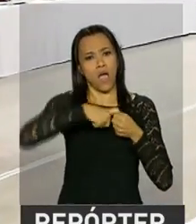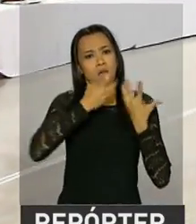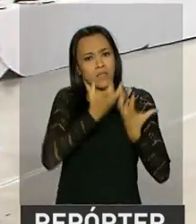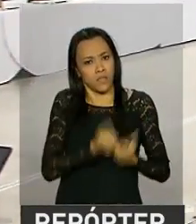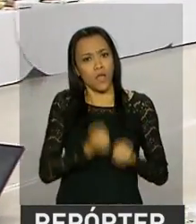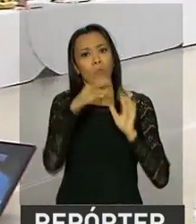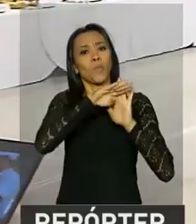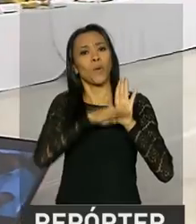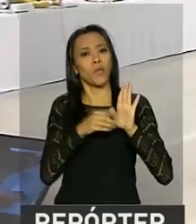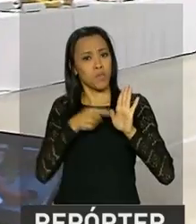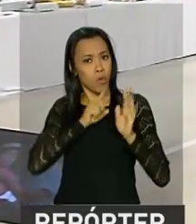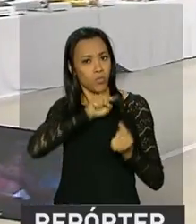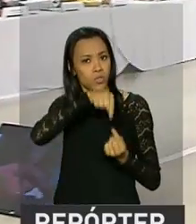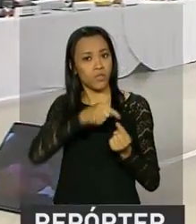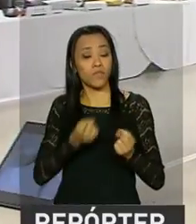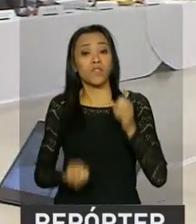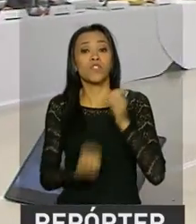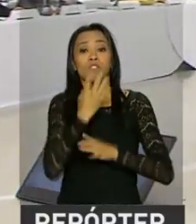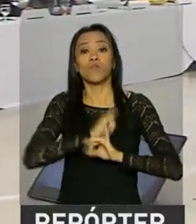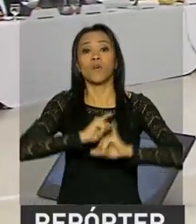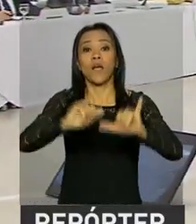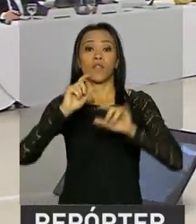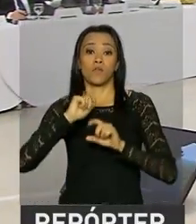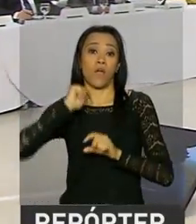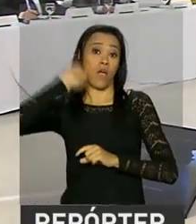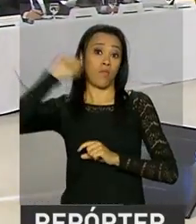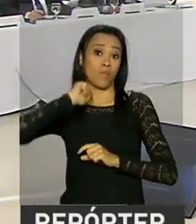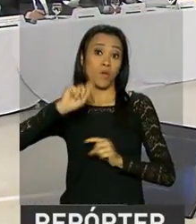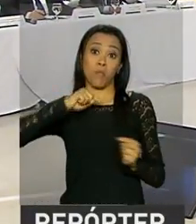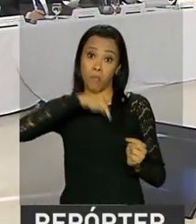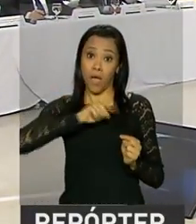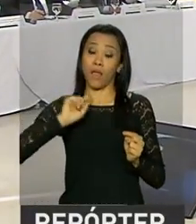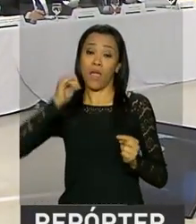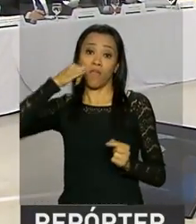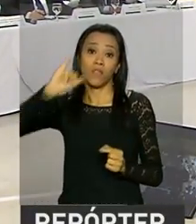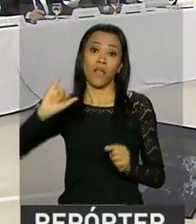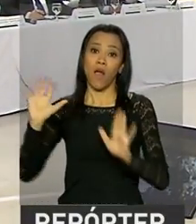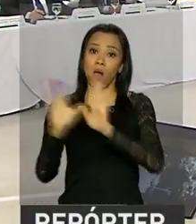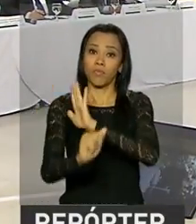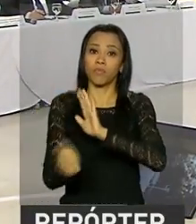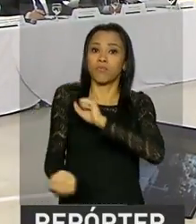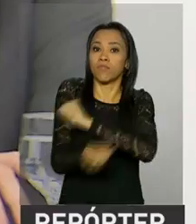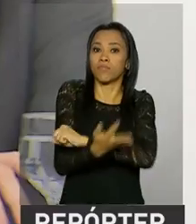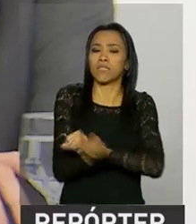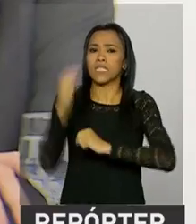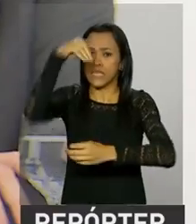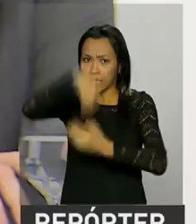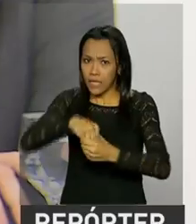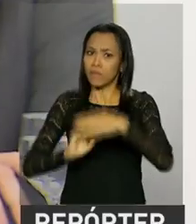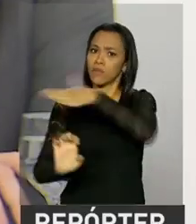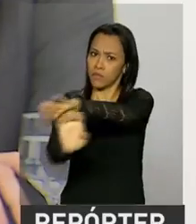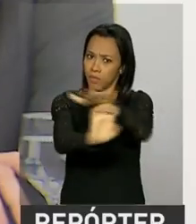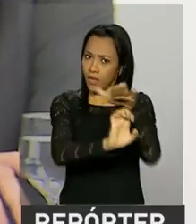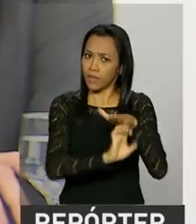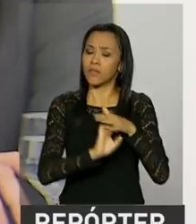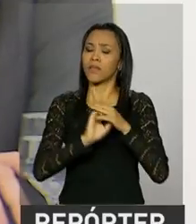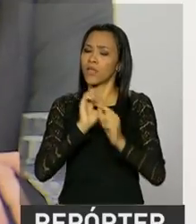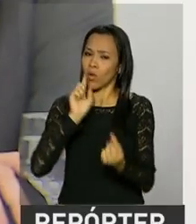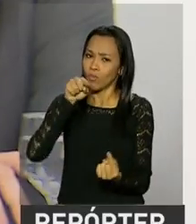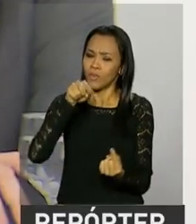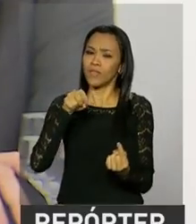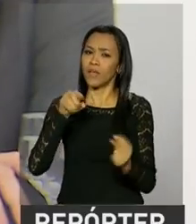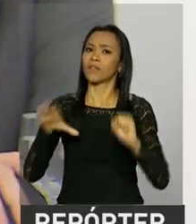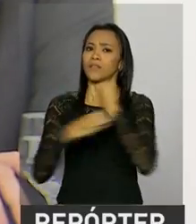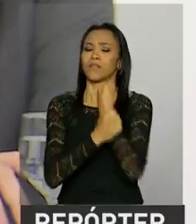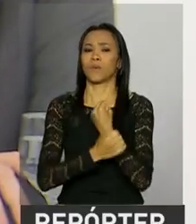incentivar a criação de medidas para o combate à corrupção dentro das empresas e garantir assim a qualidade dos